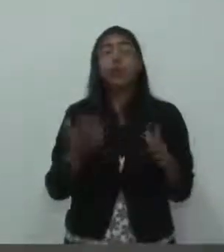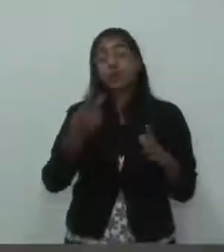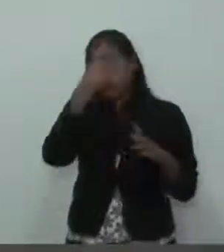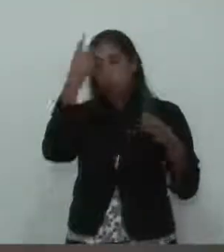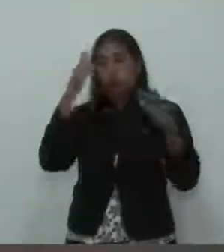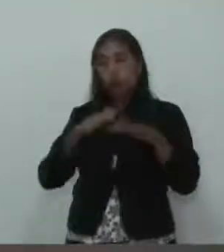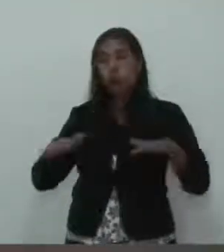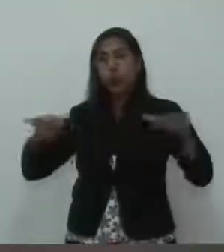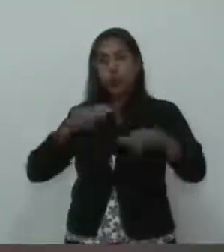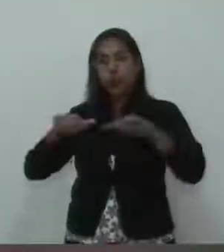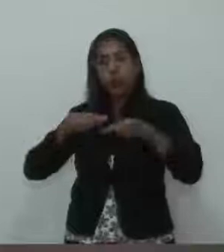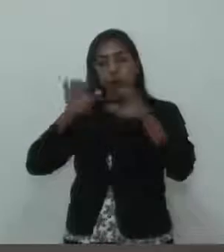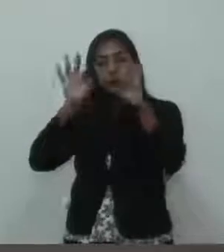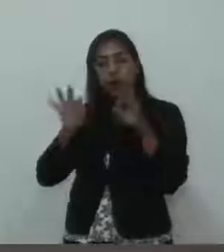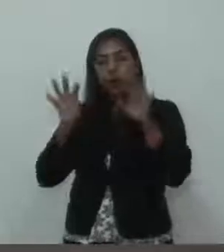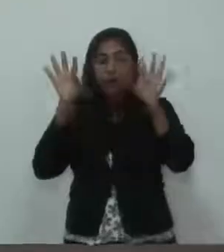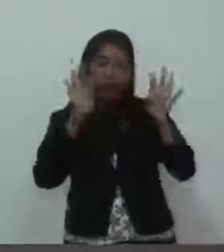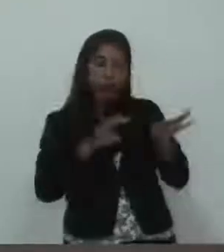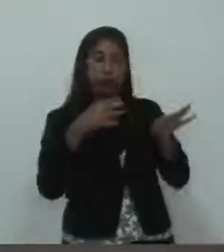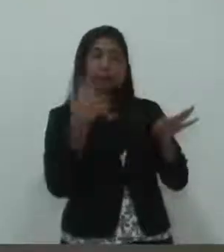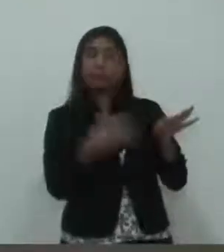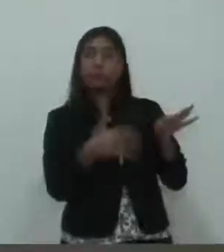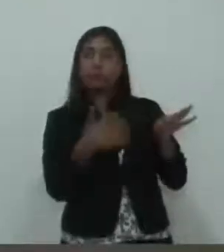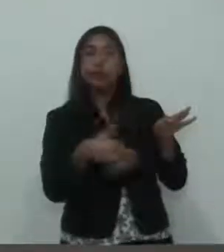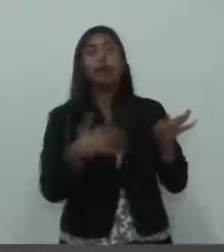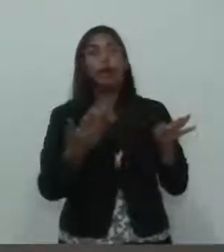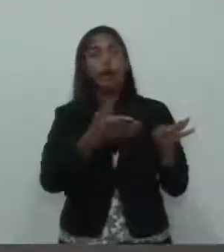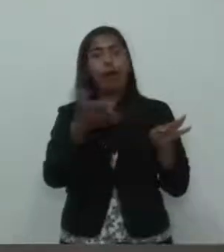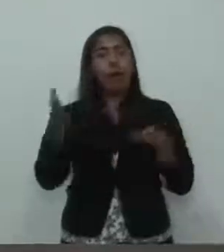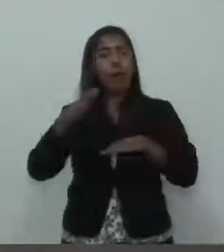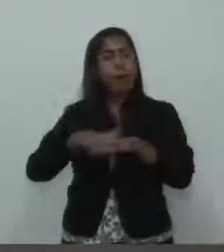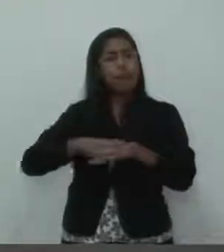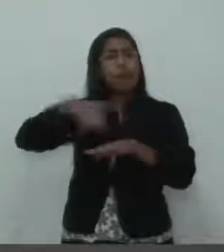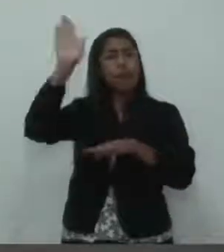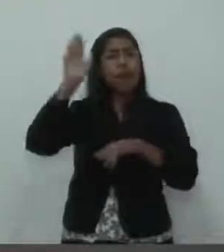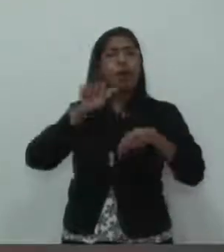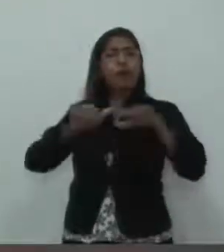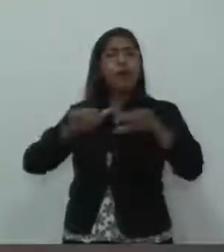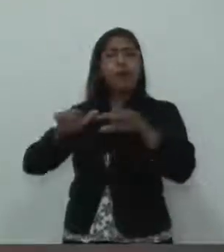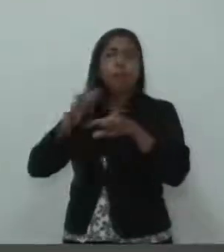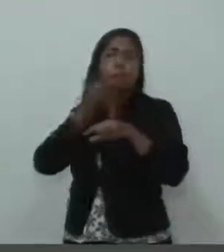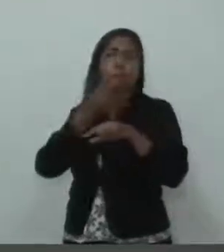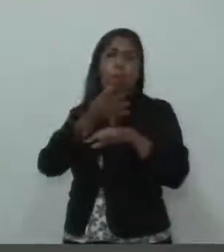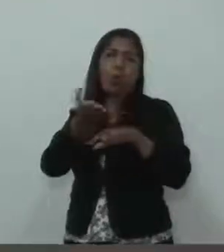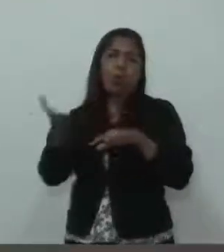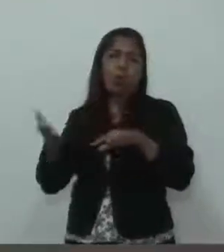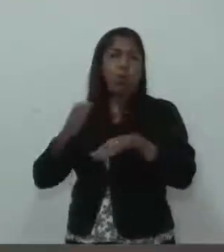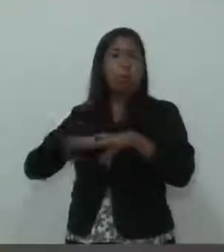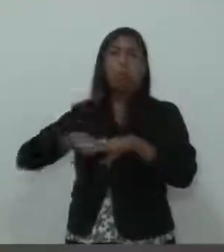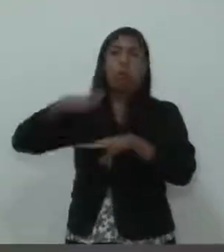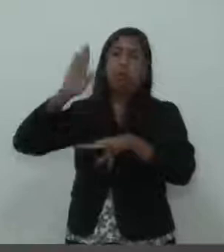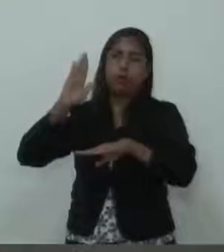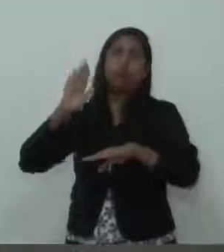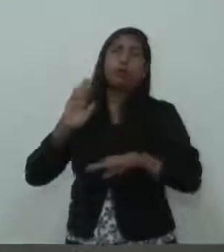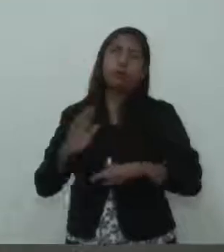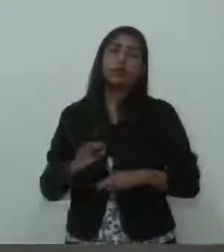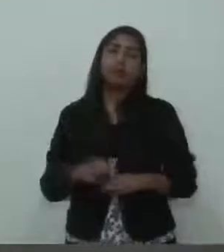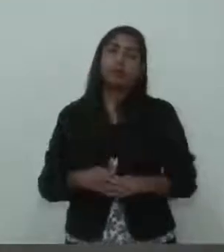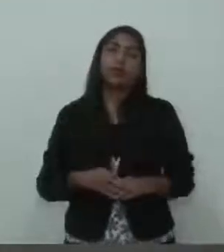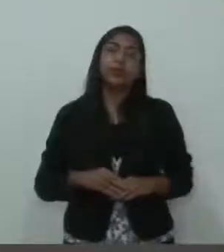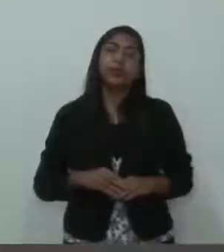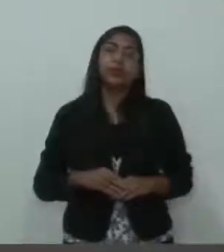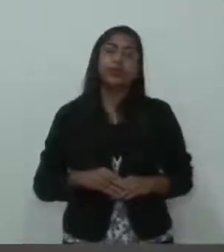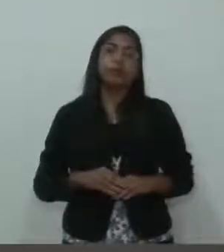desestimulem, que são a grande maioria. Dos que eu convivi, dos que eu convivo, a grande maioria são bons